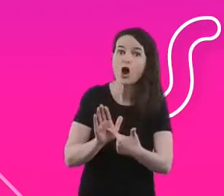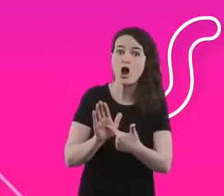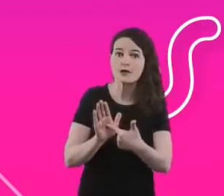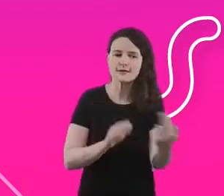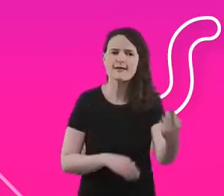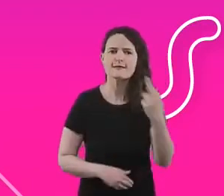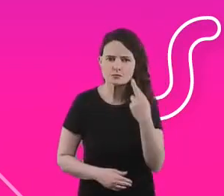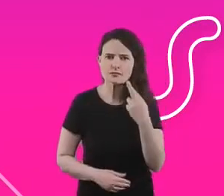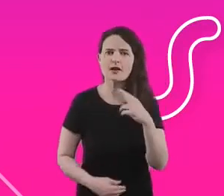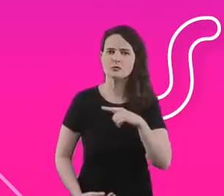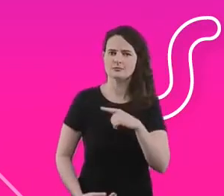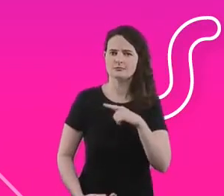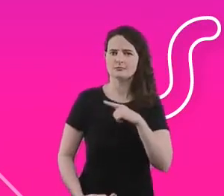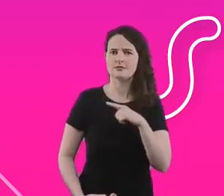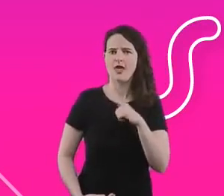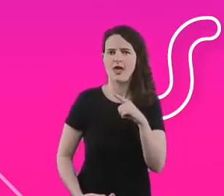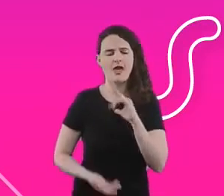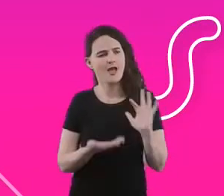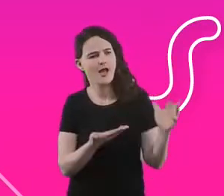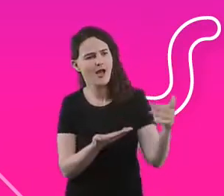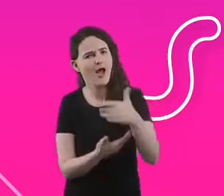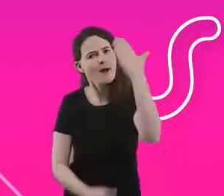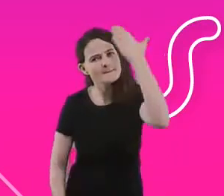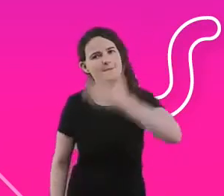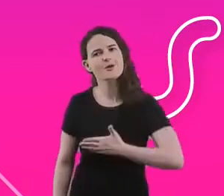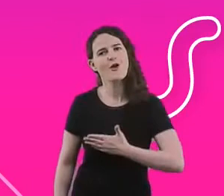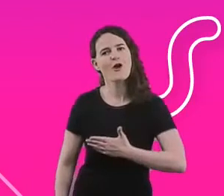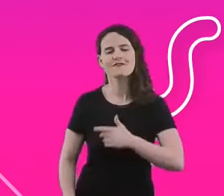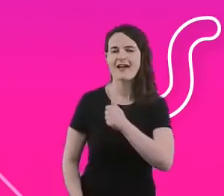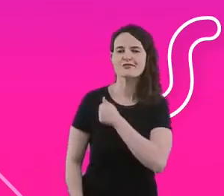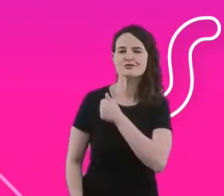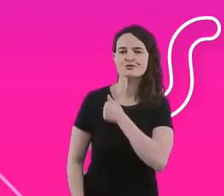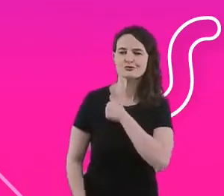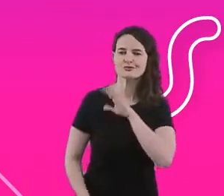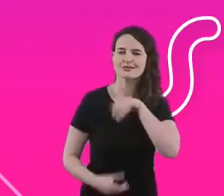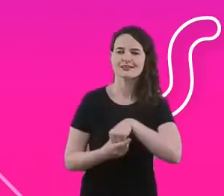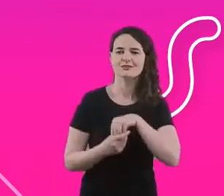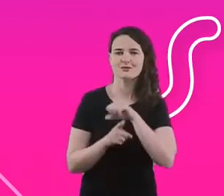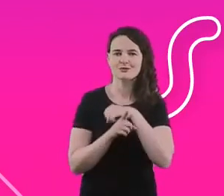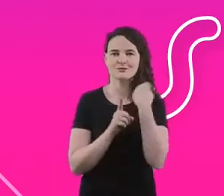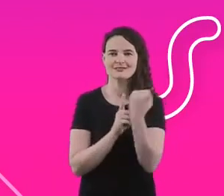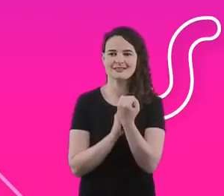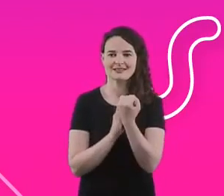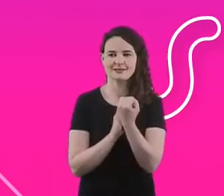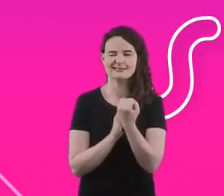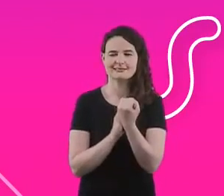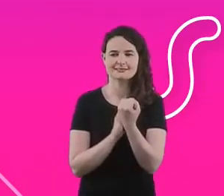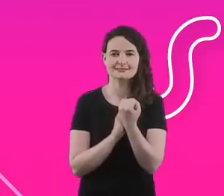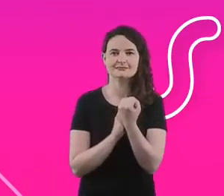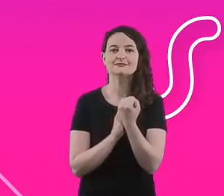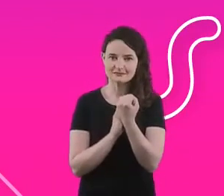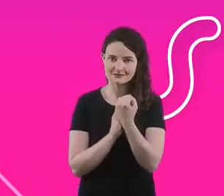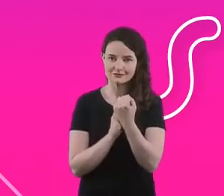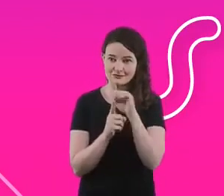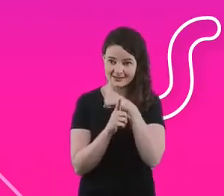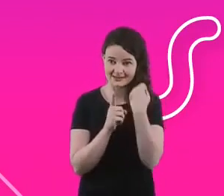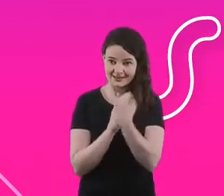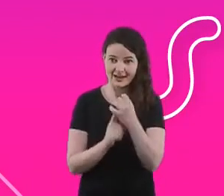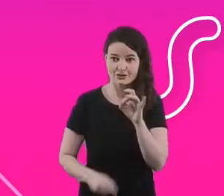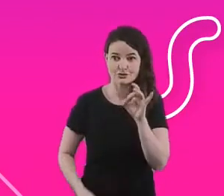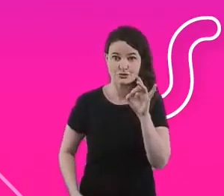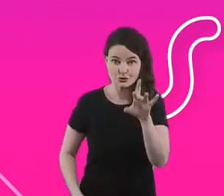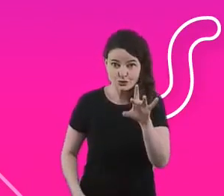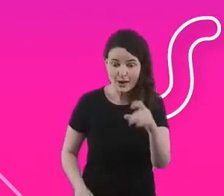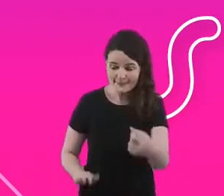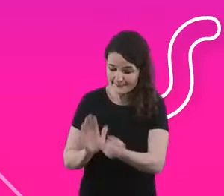mostram o valor das coisas que a faz para a sociedade, então, o social a gente vê saindo dos nossos rótulos da BEV para